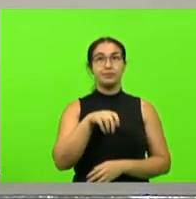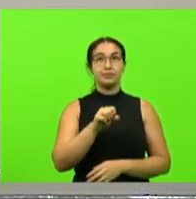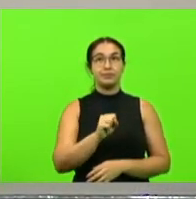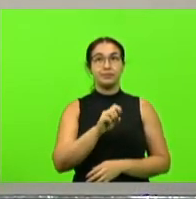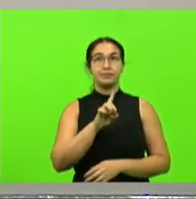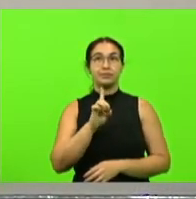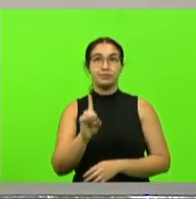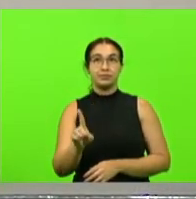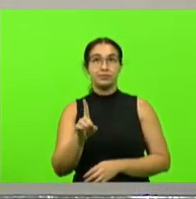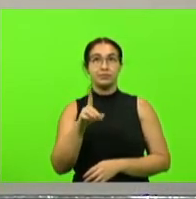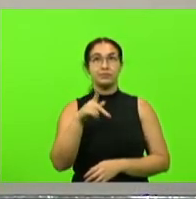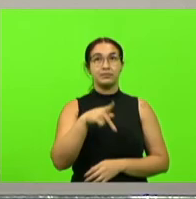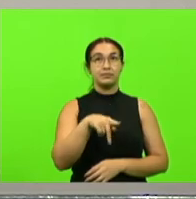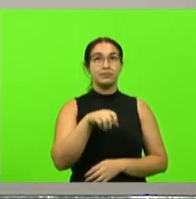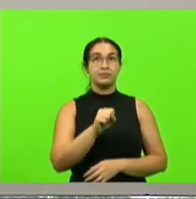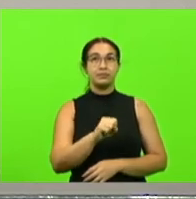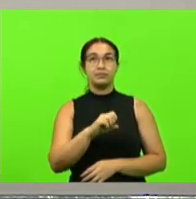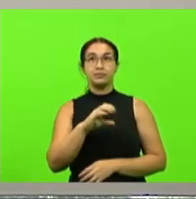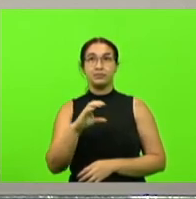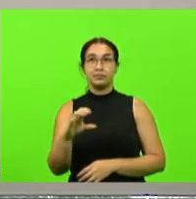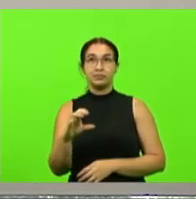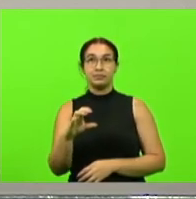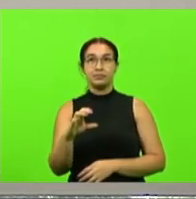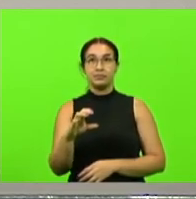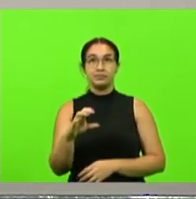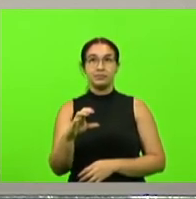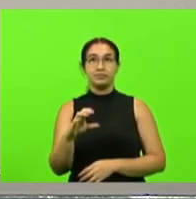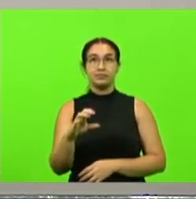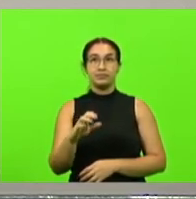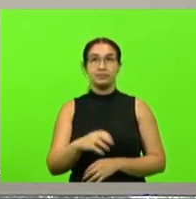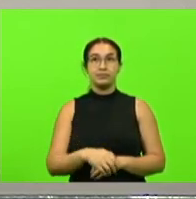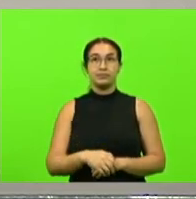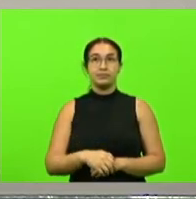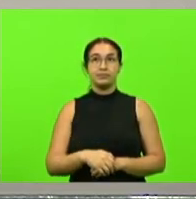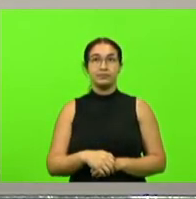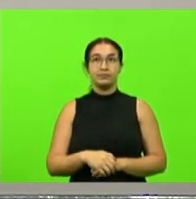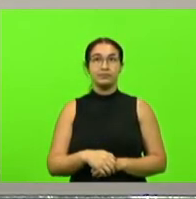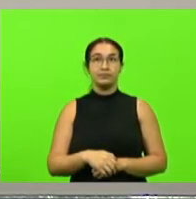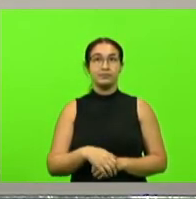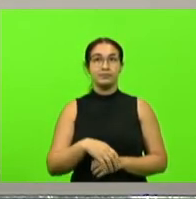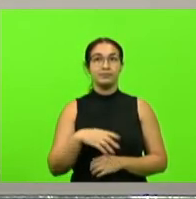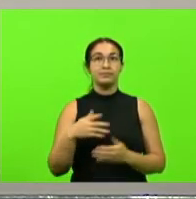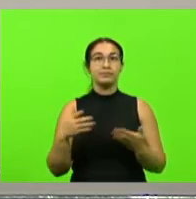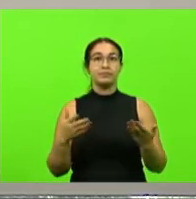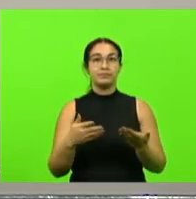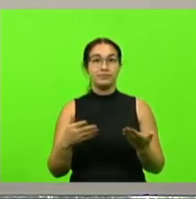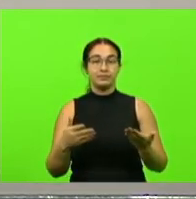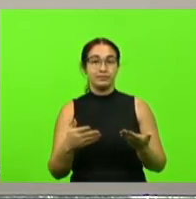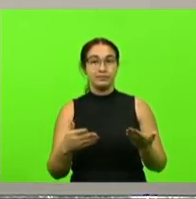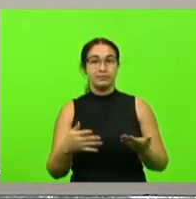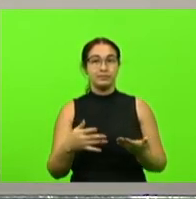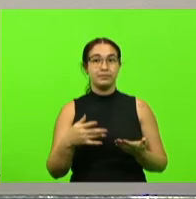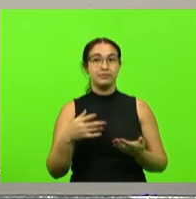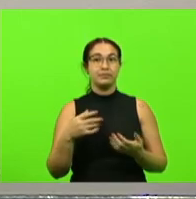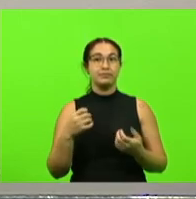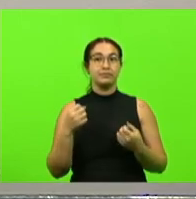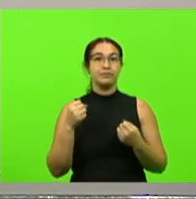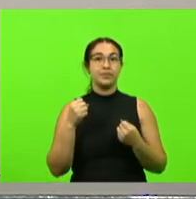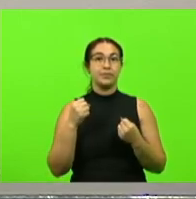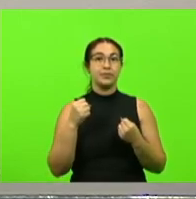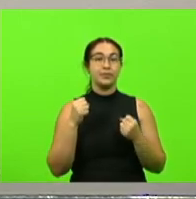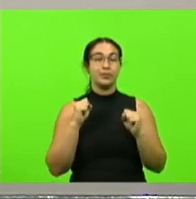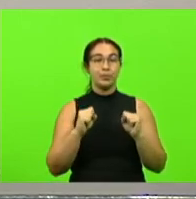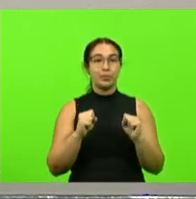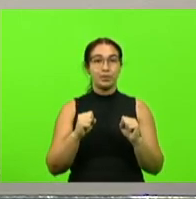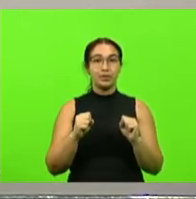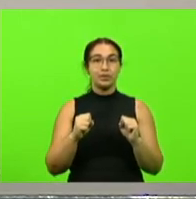PSC o próximo horário pertence ao Podemos não havendo